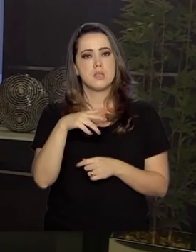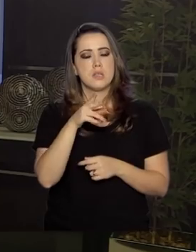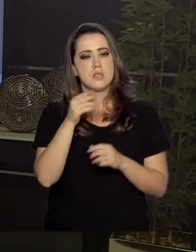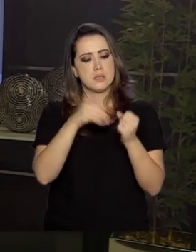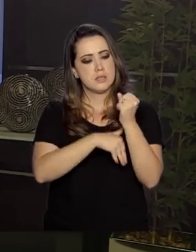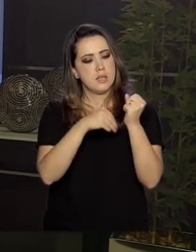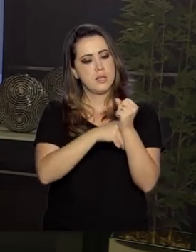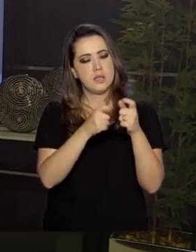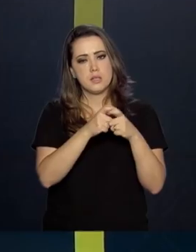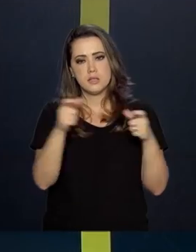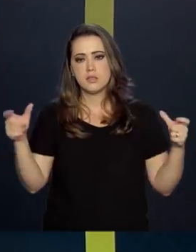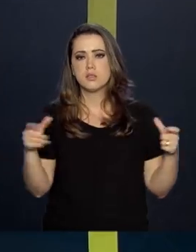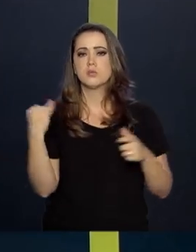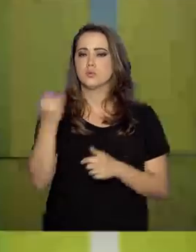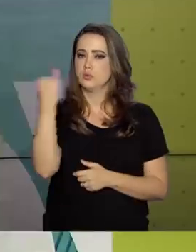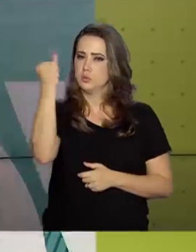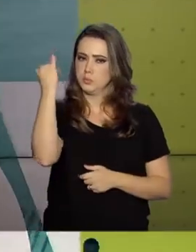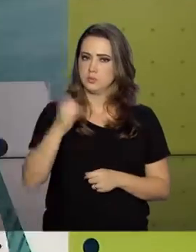tamanho é documento.